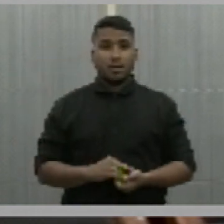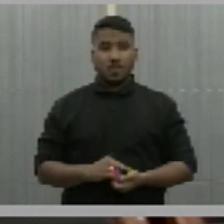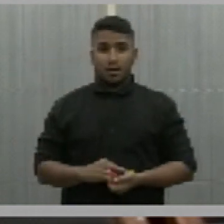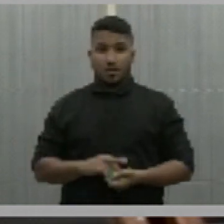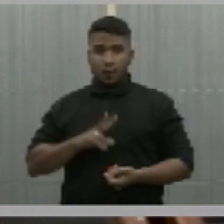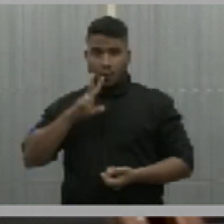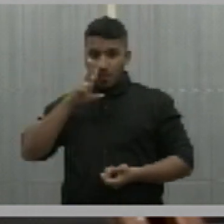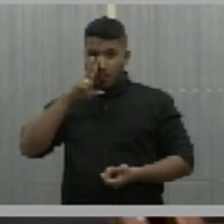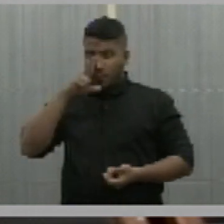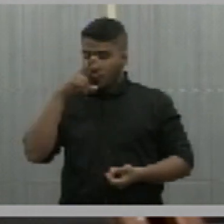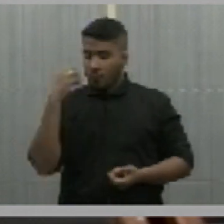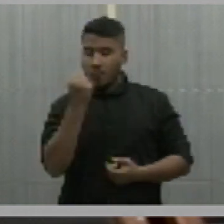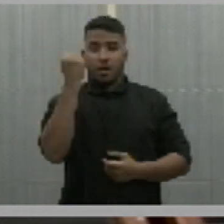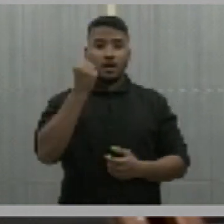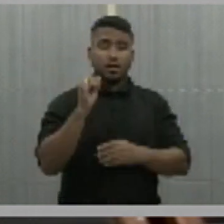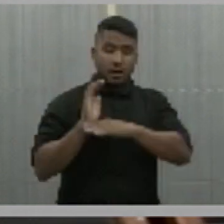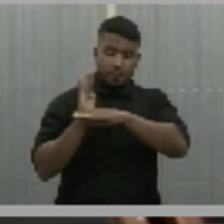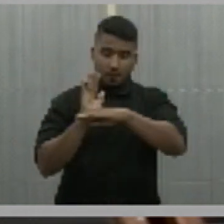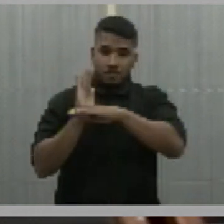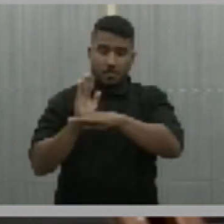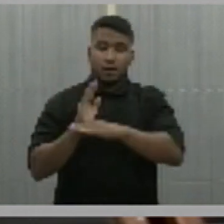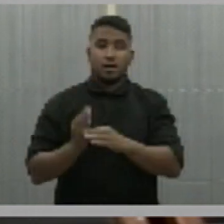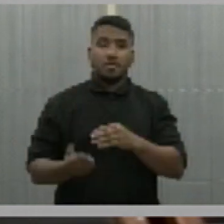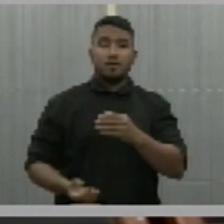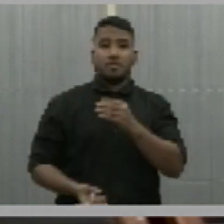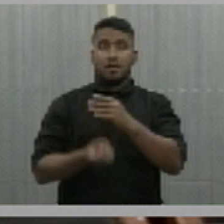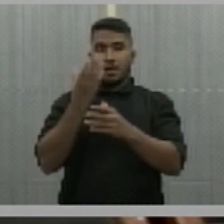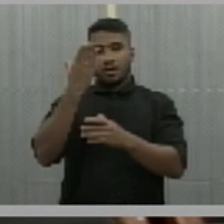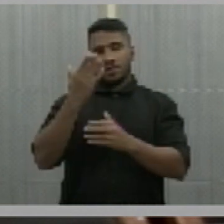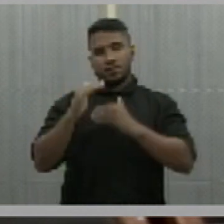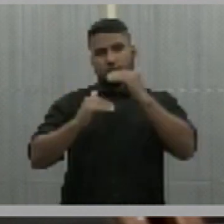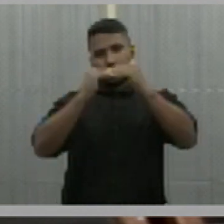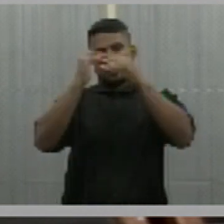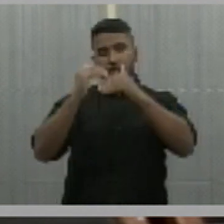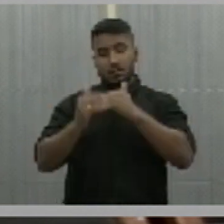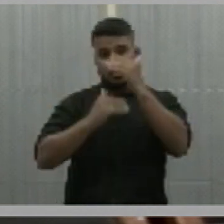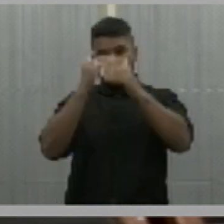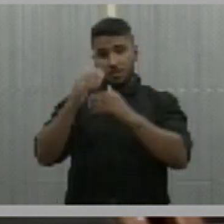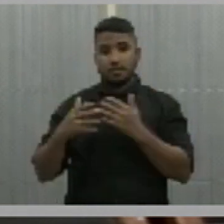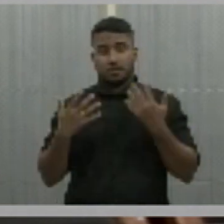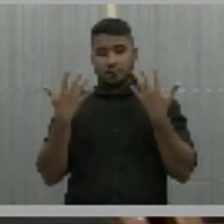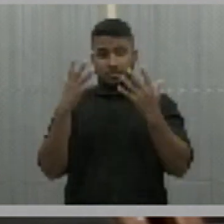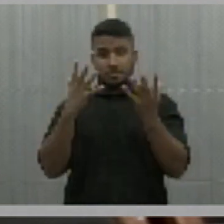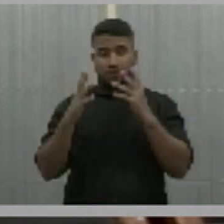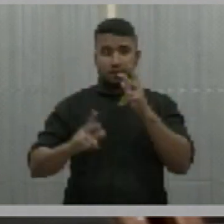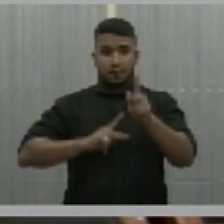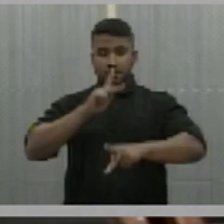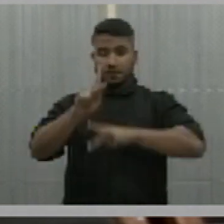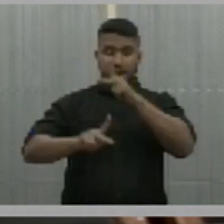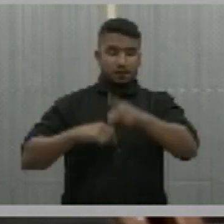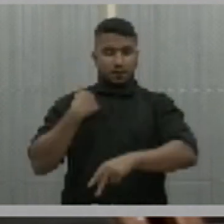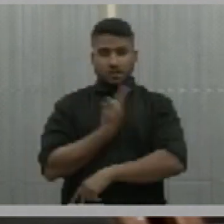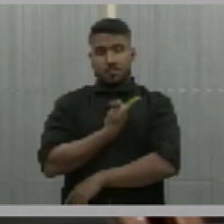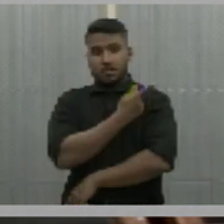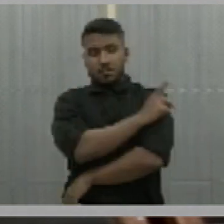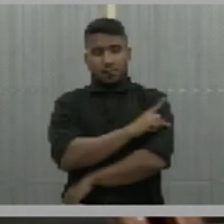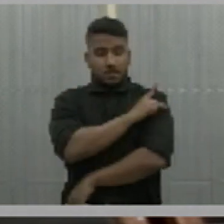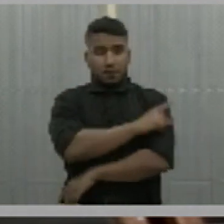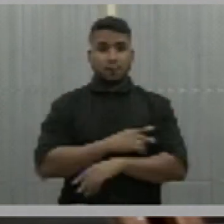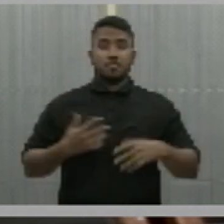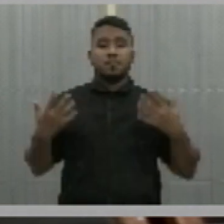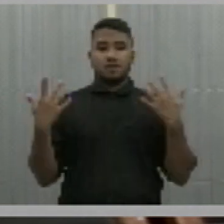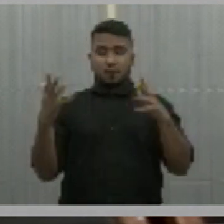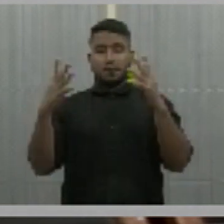fortalece isso, continua apoiando essas iniciativas. Então, parabéns ao povo do Piauí, parabéns aos